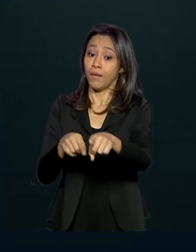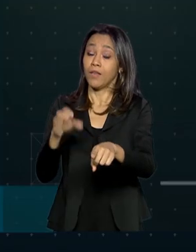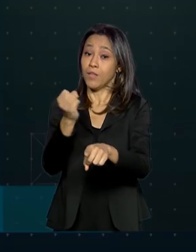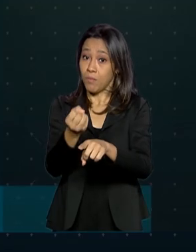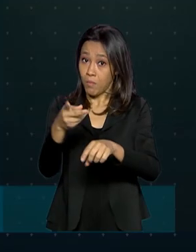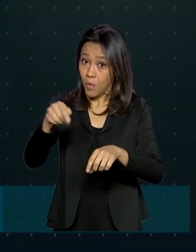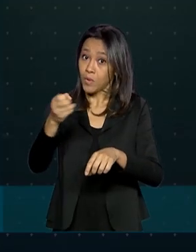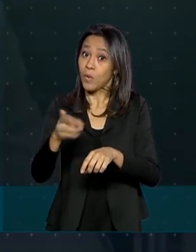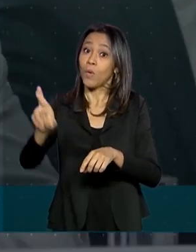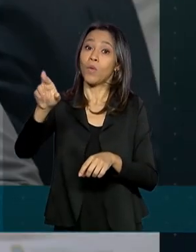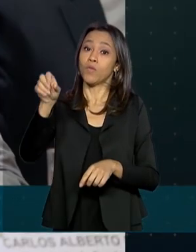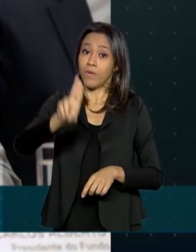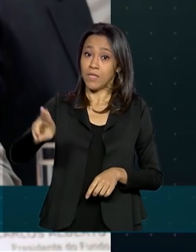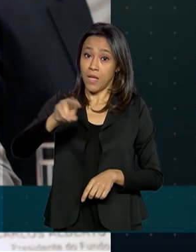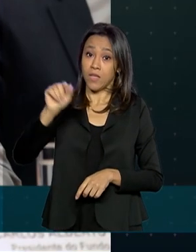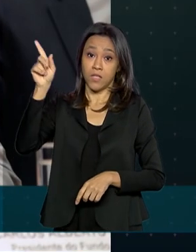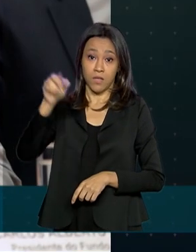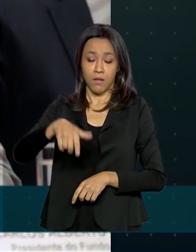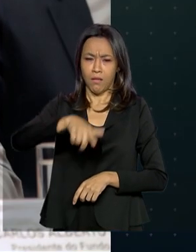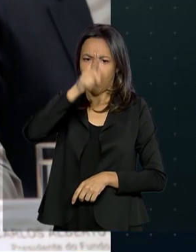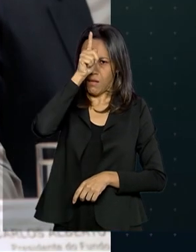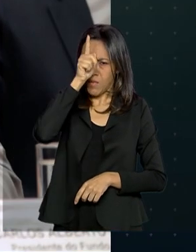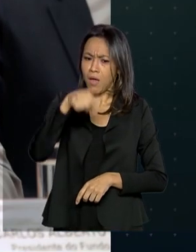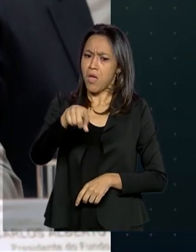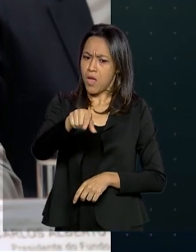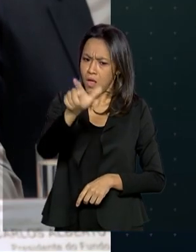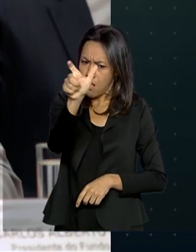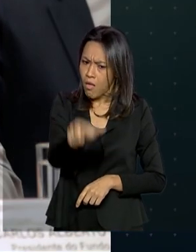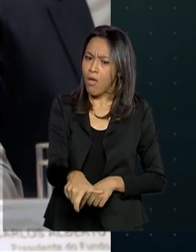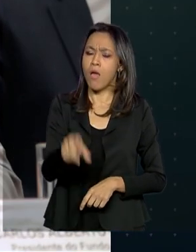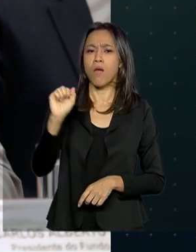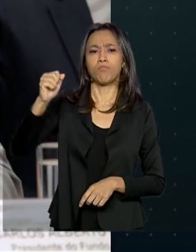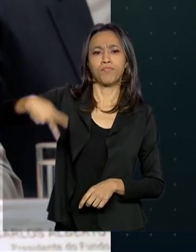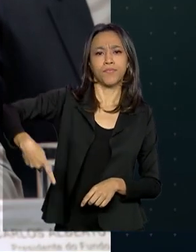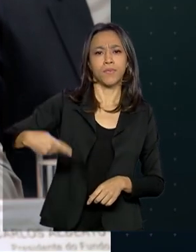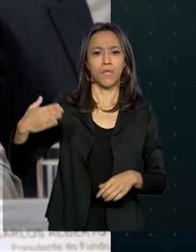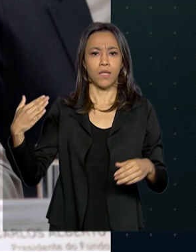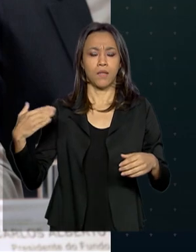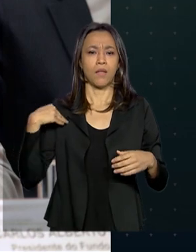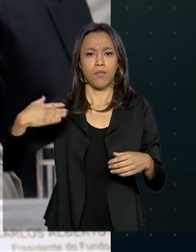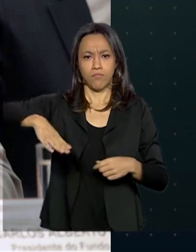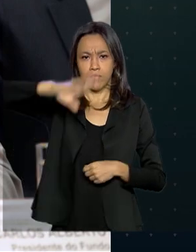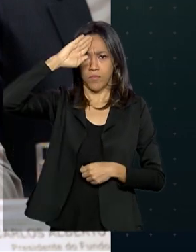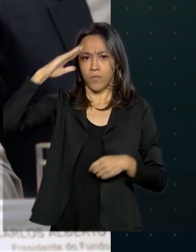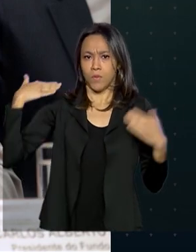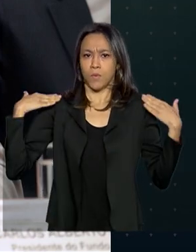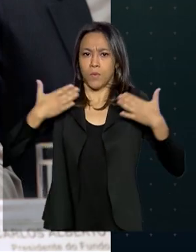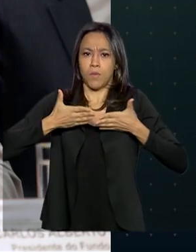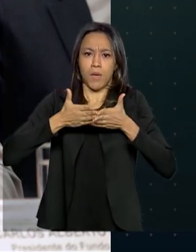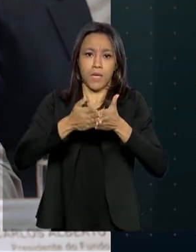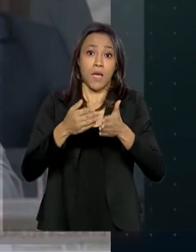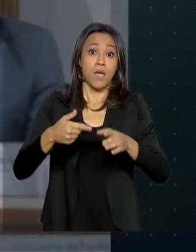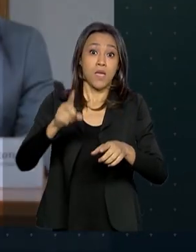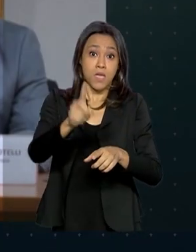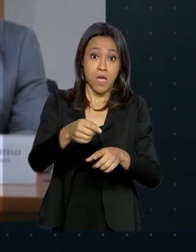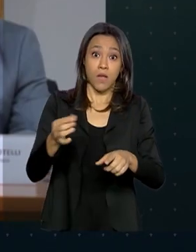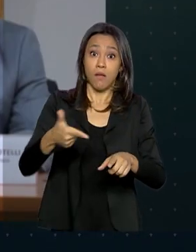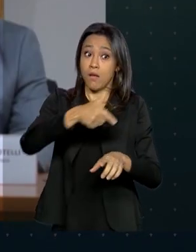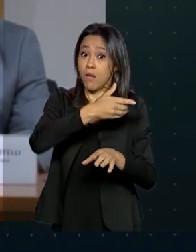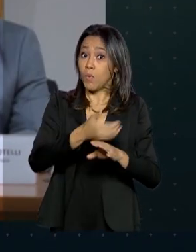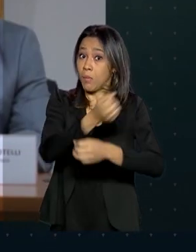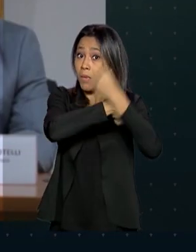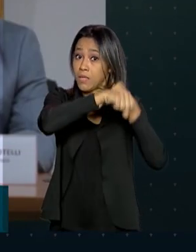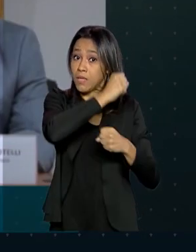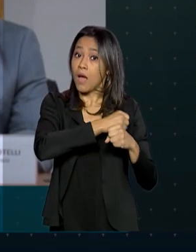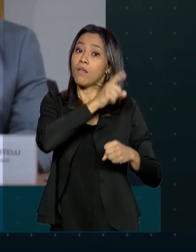Carlos Decotelli é oficial da Reserva da Marinha e ocupou até agosto do ano passado o cargo de presidente do